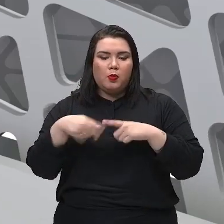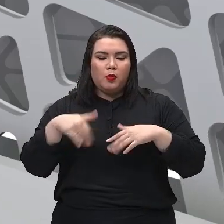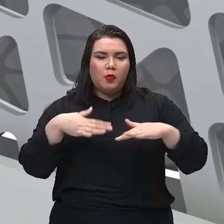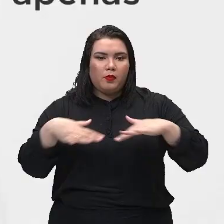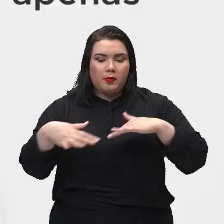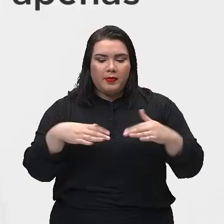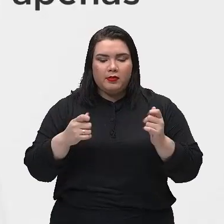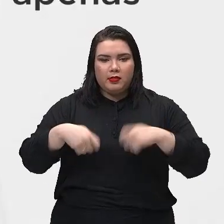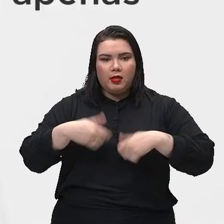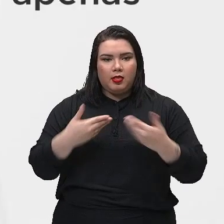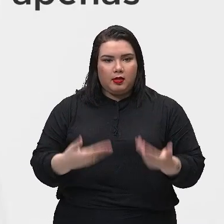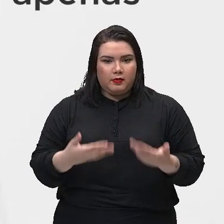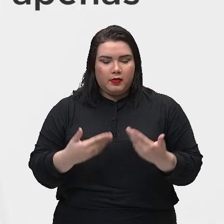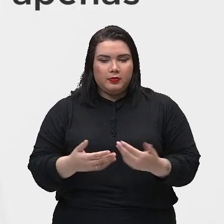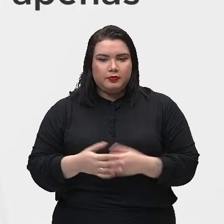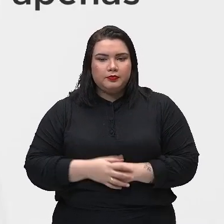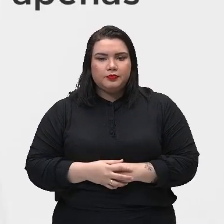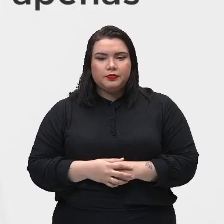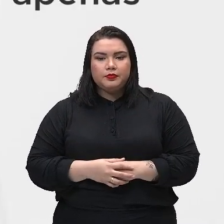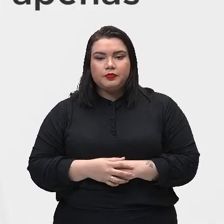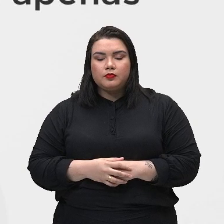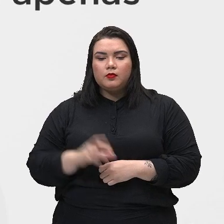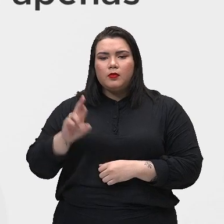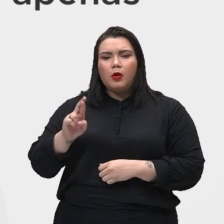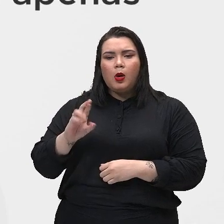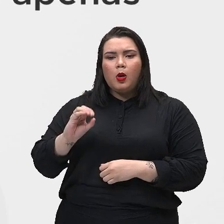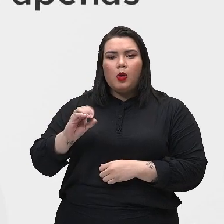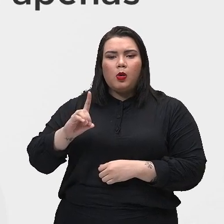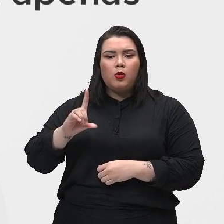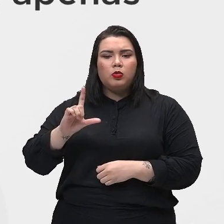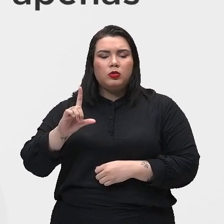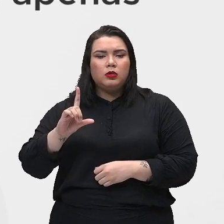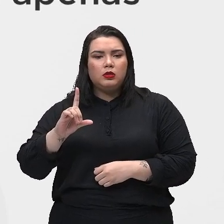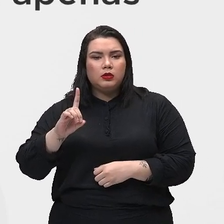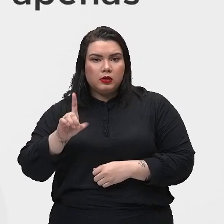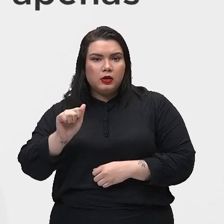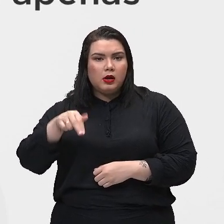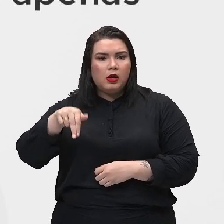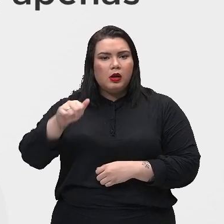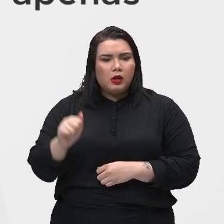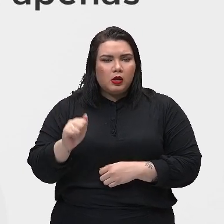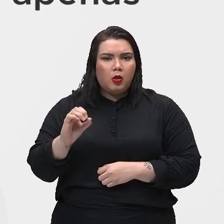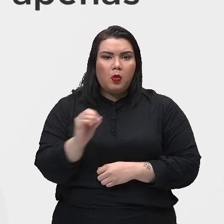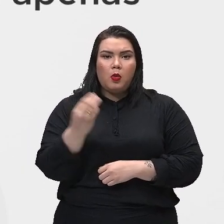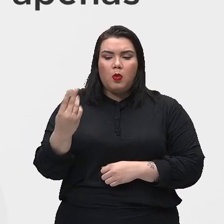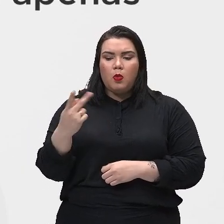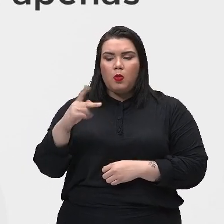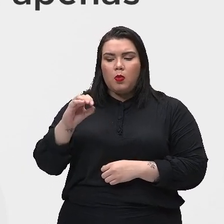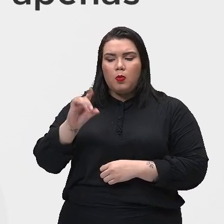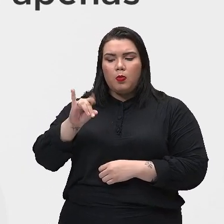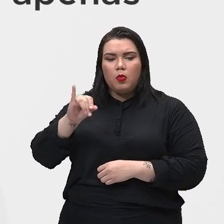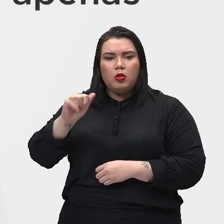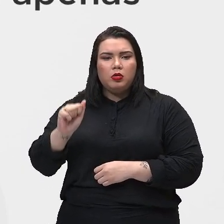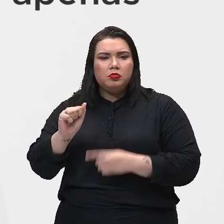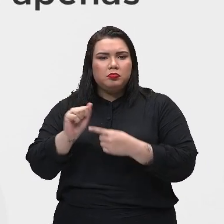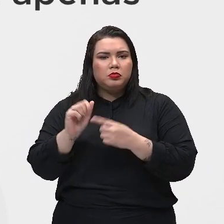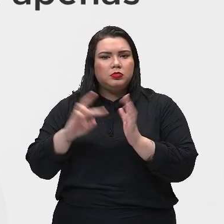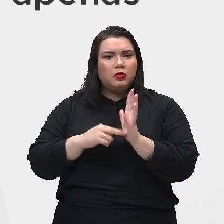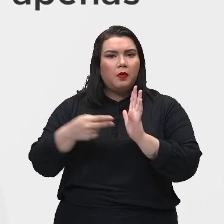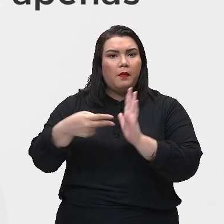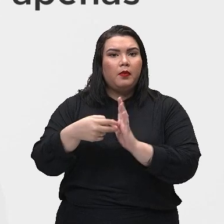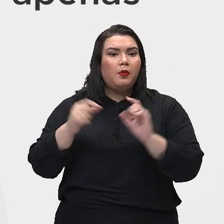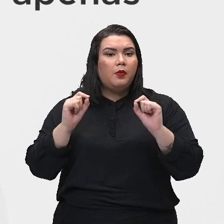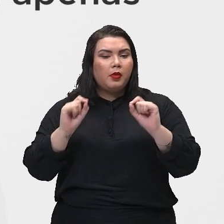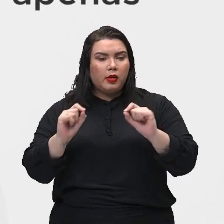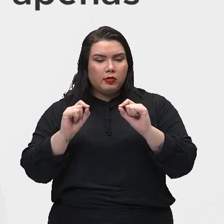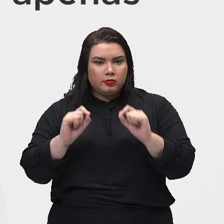executado. Mas o que são as roldanas e polias? Vejam aí. Então, esse aparato são rodas que servem para